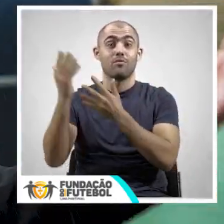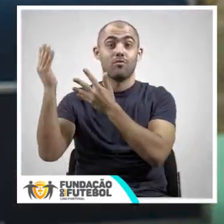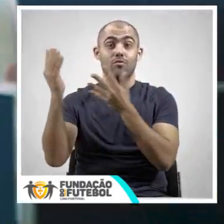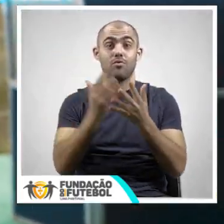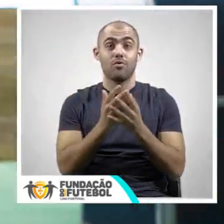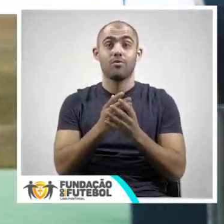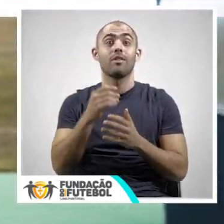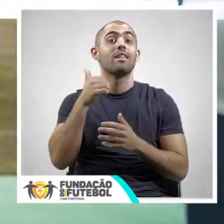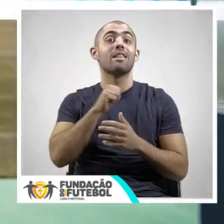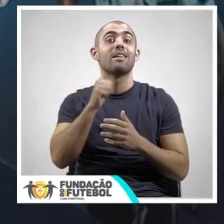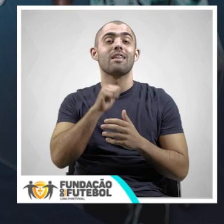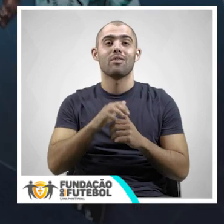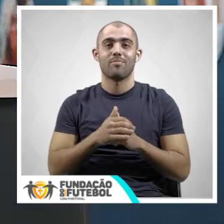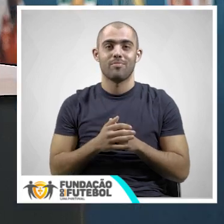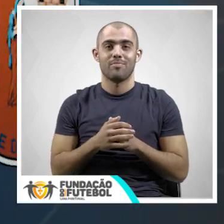Bem-vindos a Leiria!